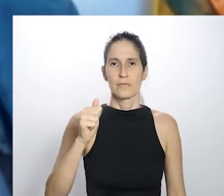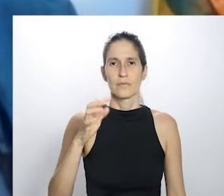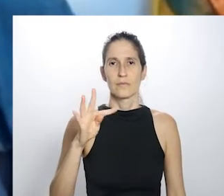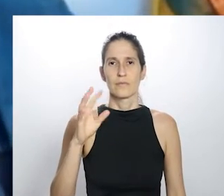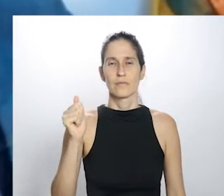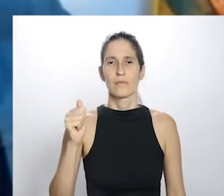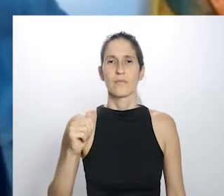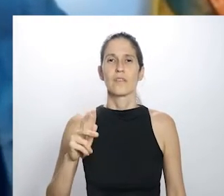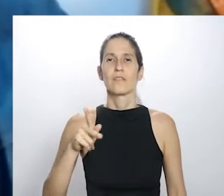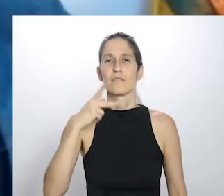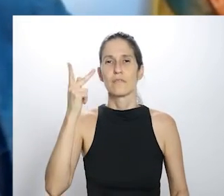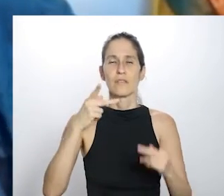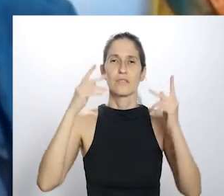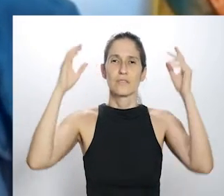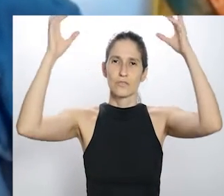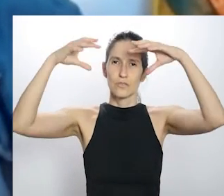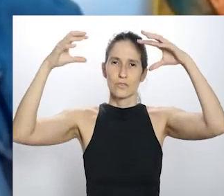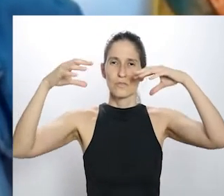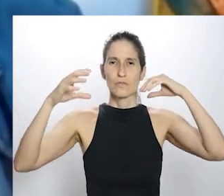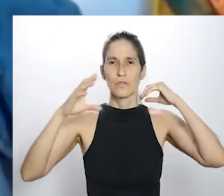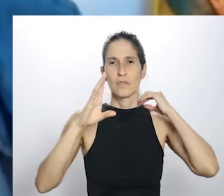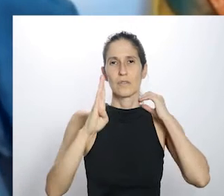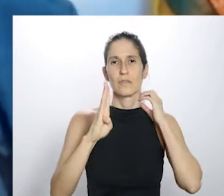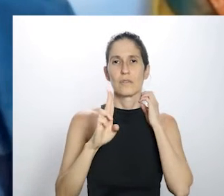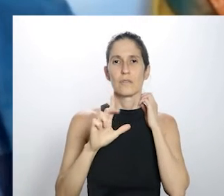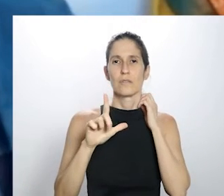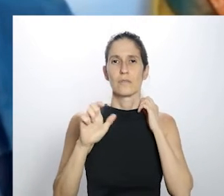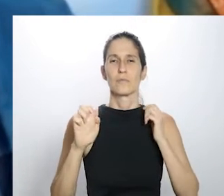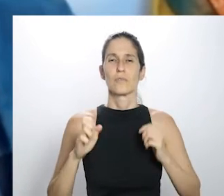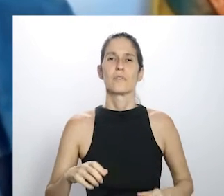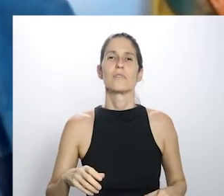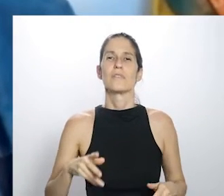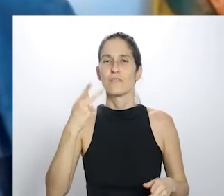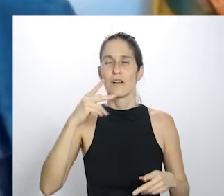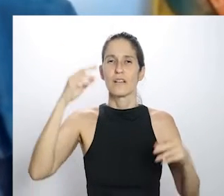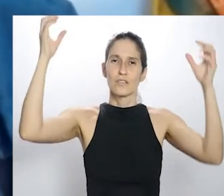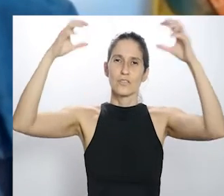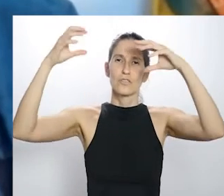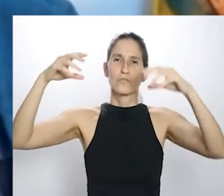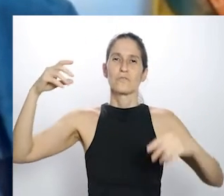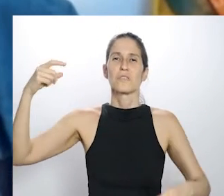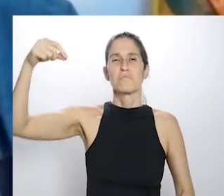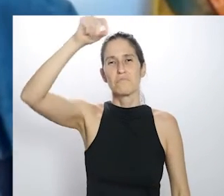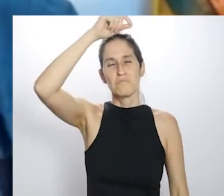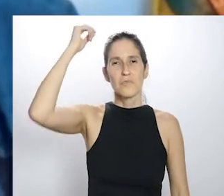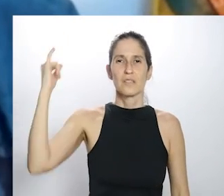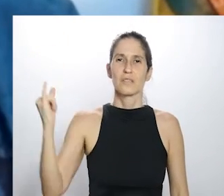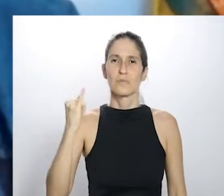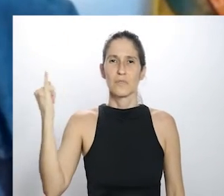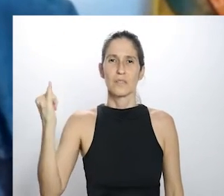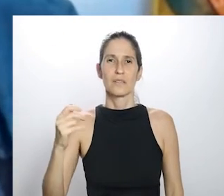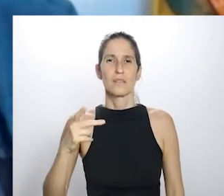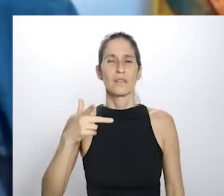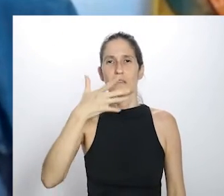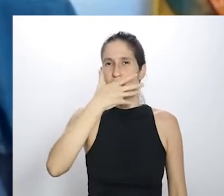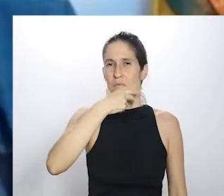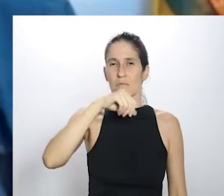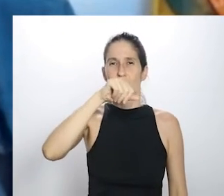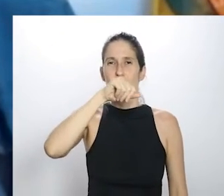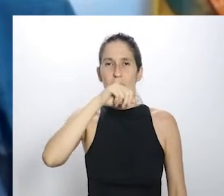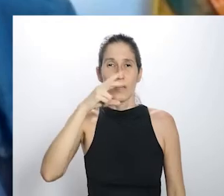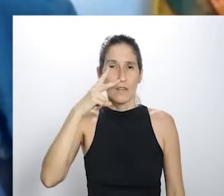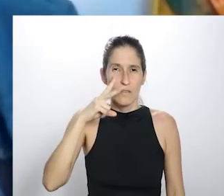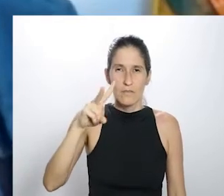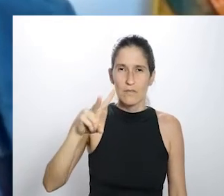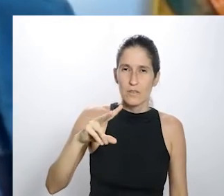Renata falou agora sobre a questão da chuva, como diz o meu compadre Bulebule, chovendo o sertão é santo, tem uma história que diz, papai